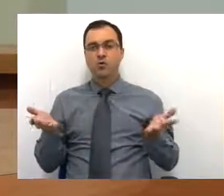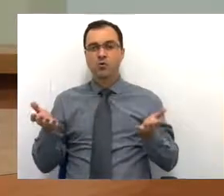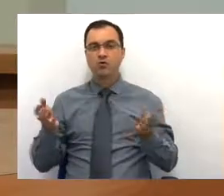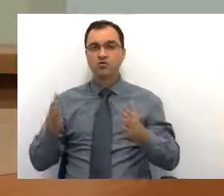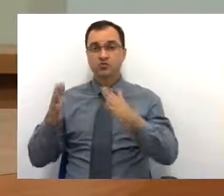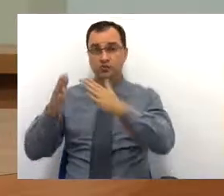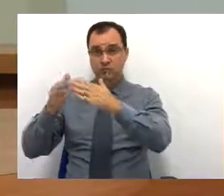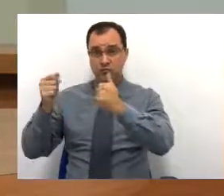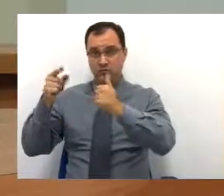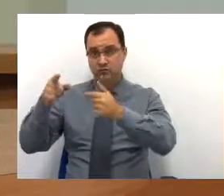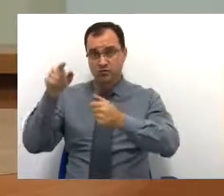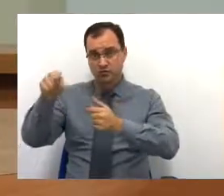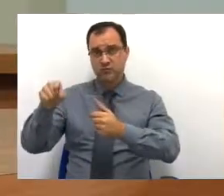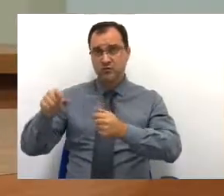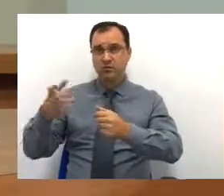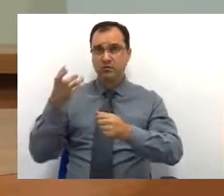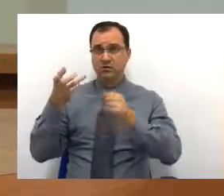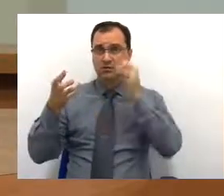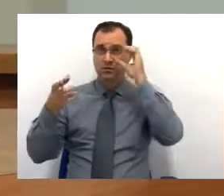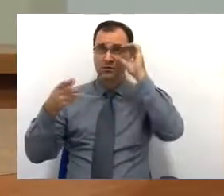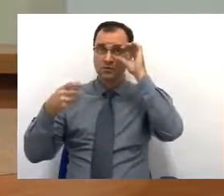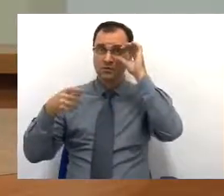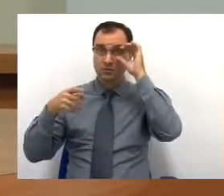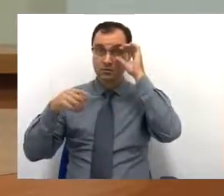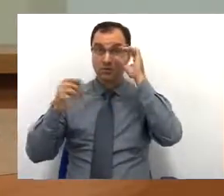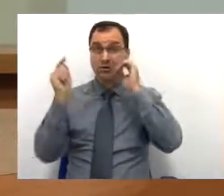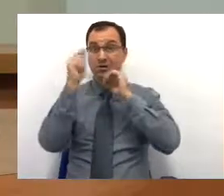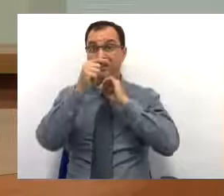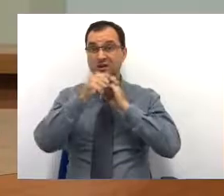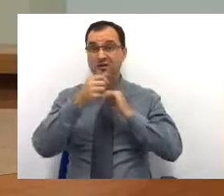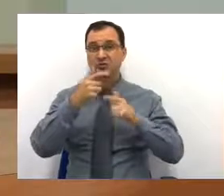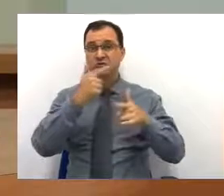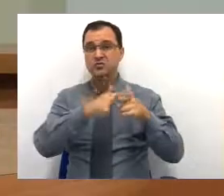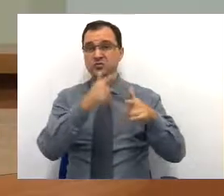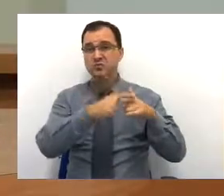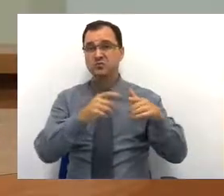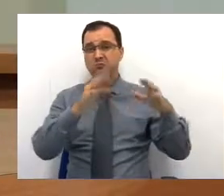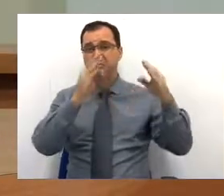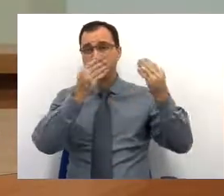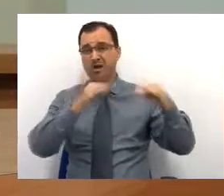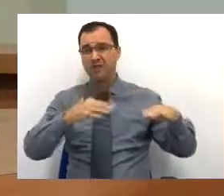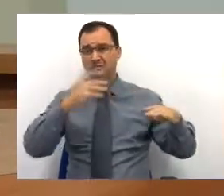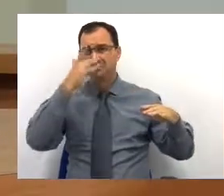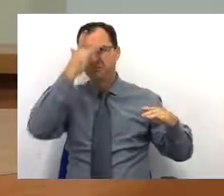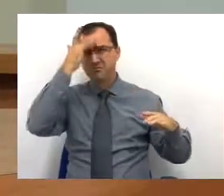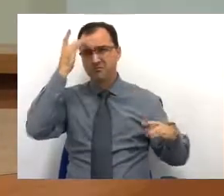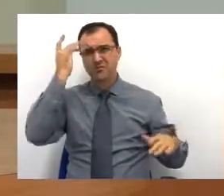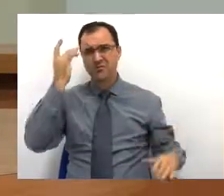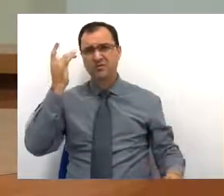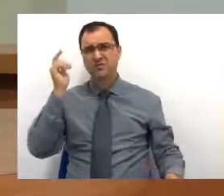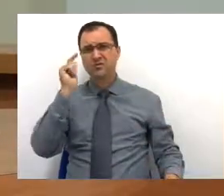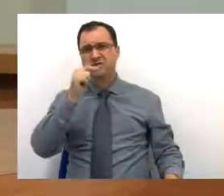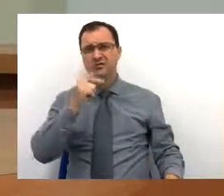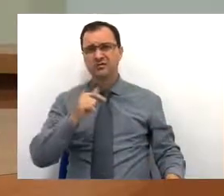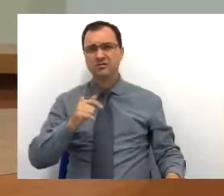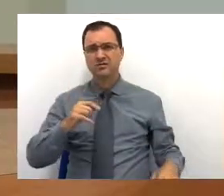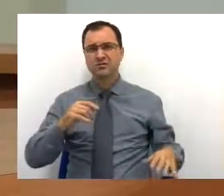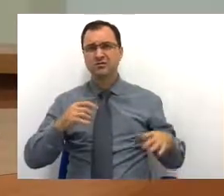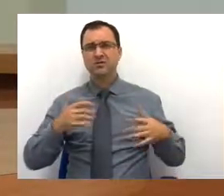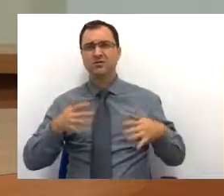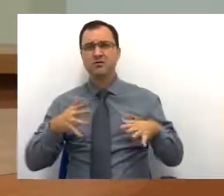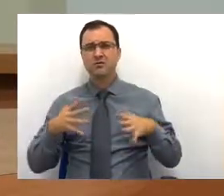à vossa excelência que as condições deprimentes que pessoas sem mobilidade